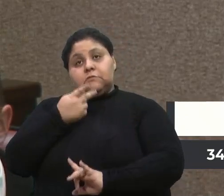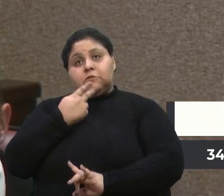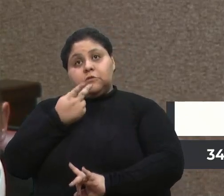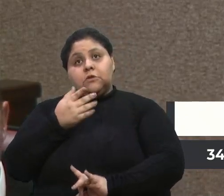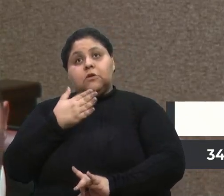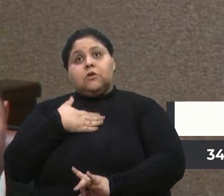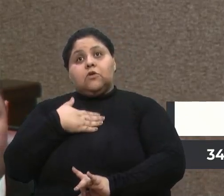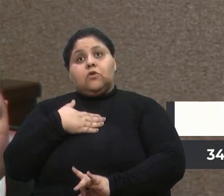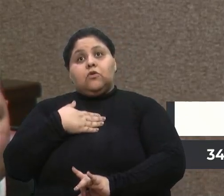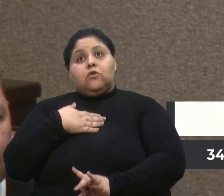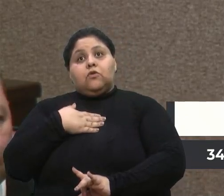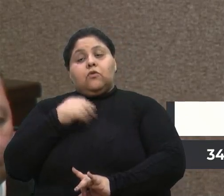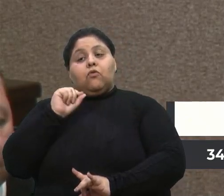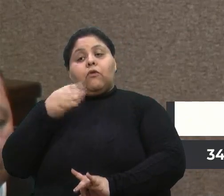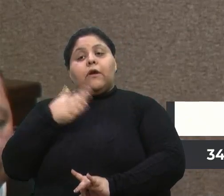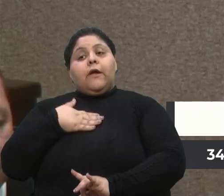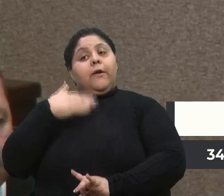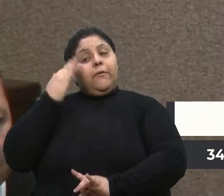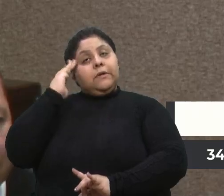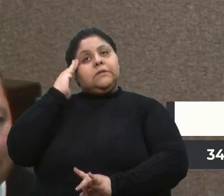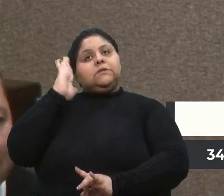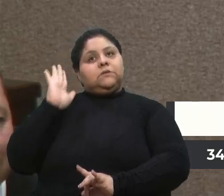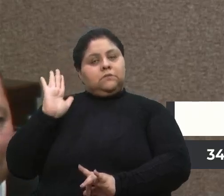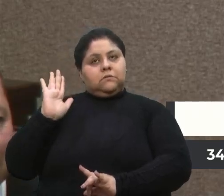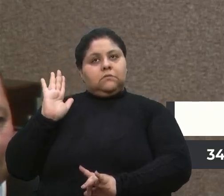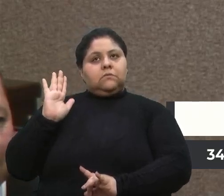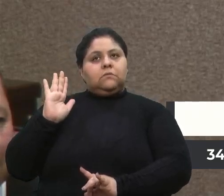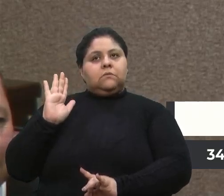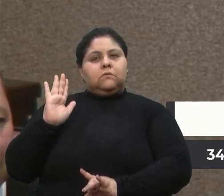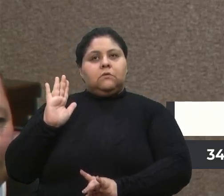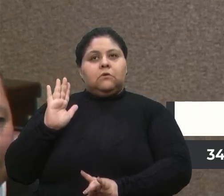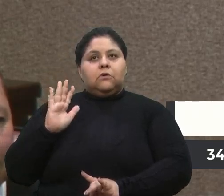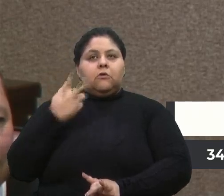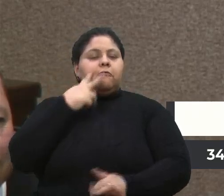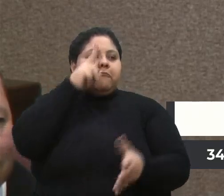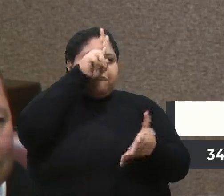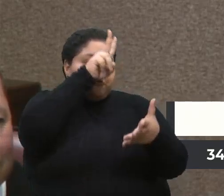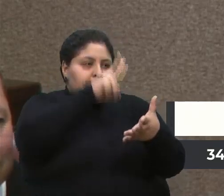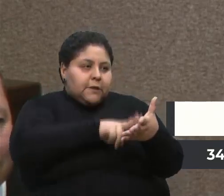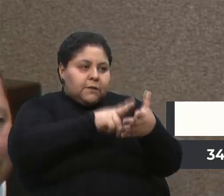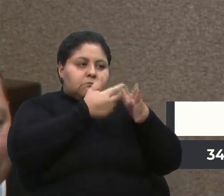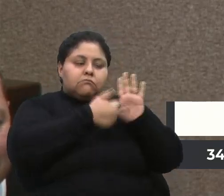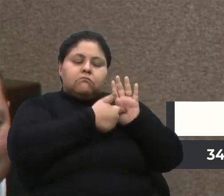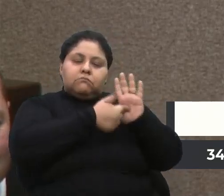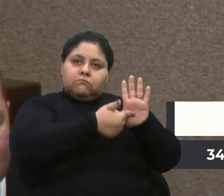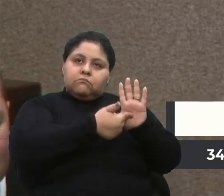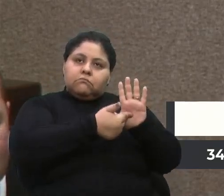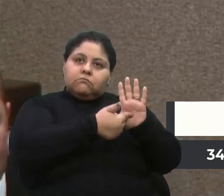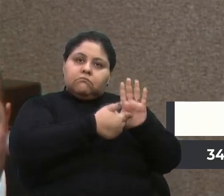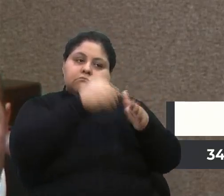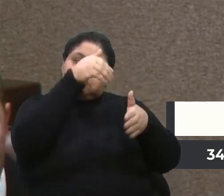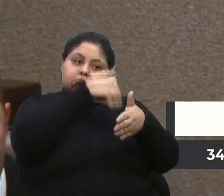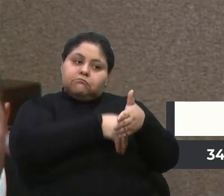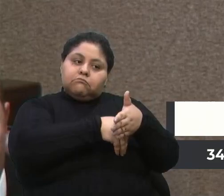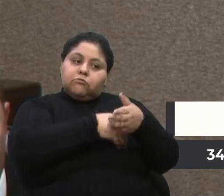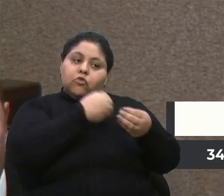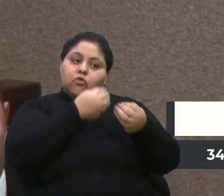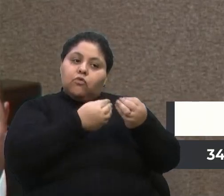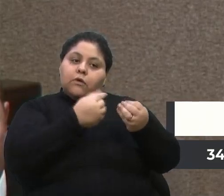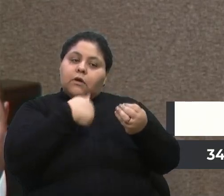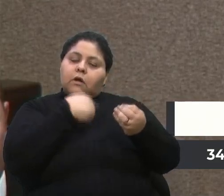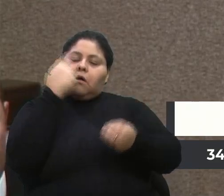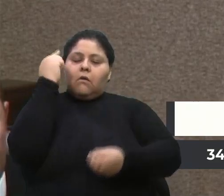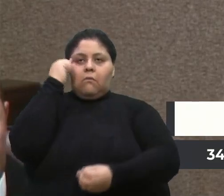que eu entendi. O que foi lido, o que foi exposto, o que foi votado, o que eu entendi?